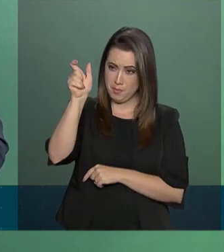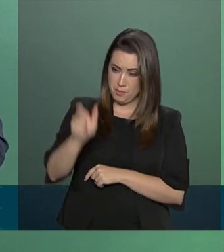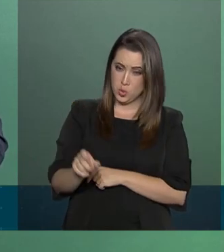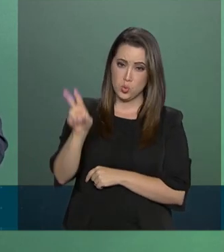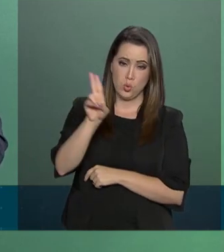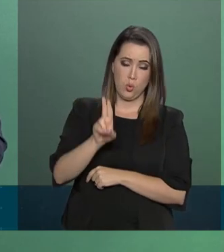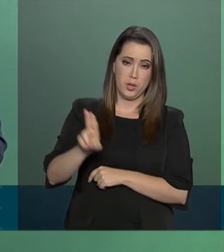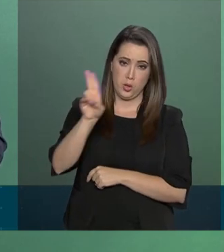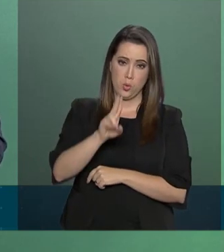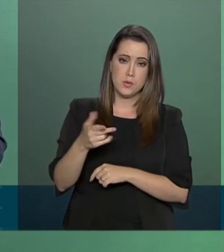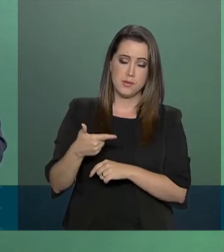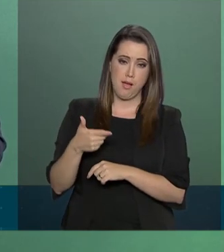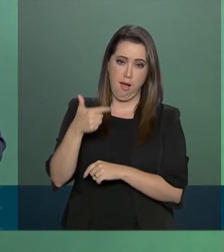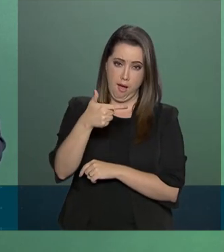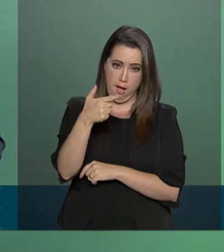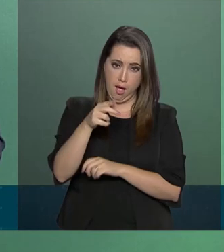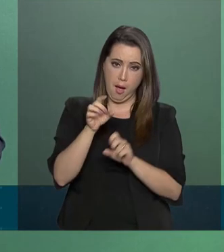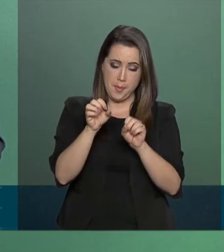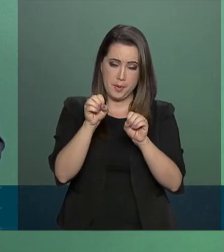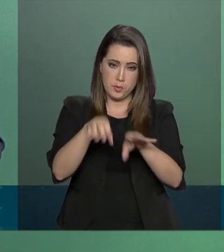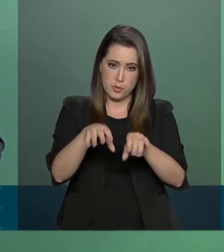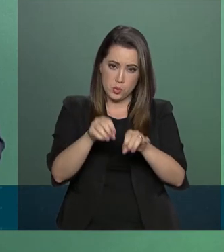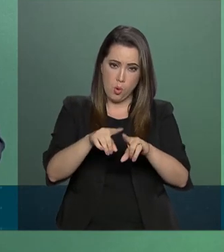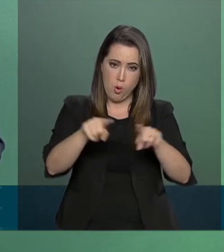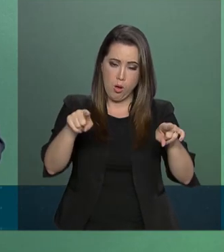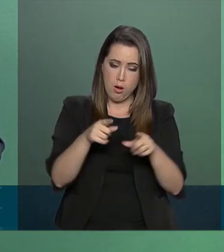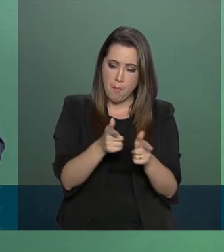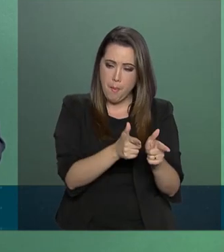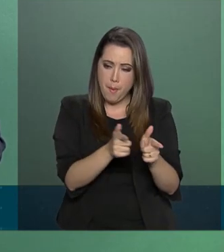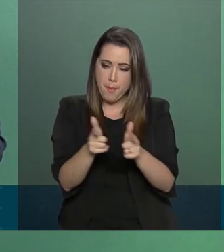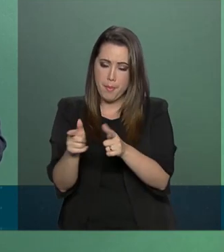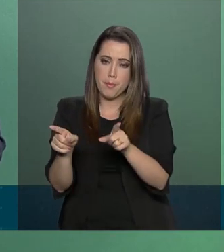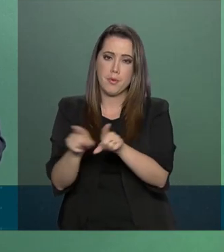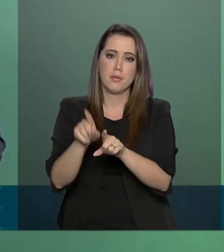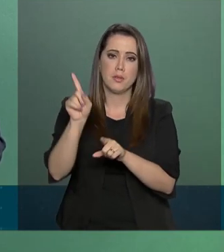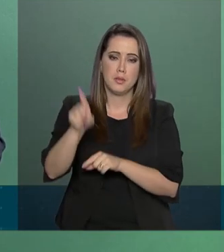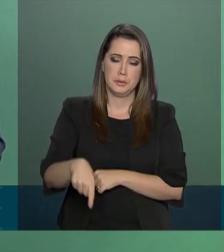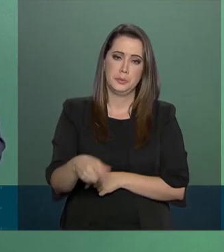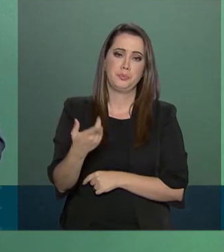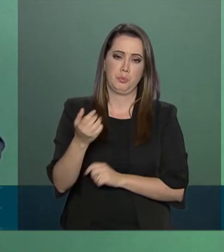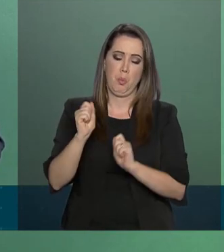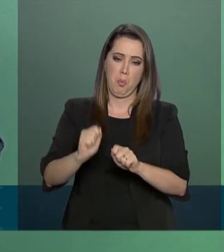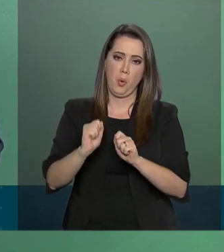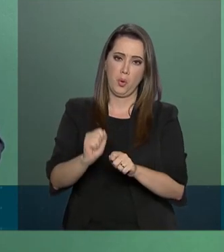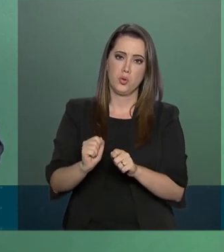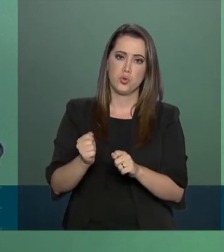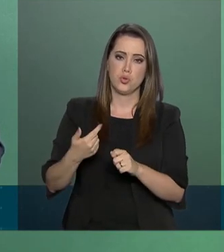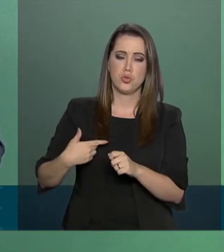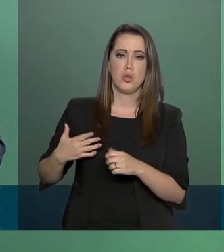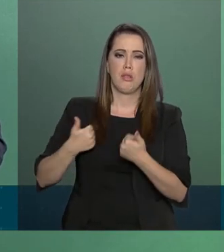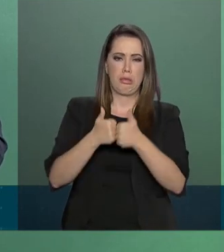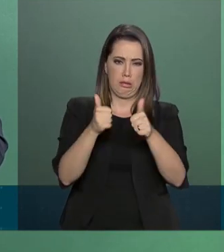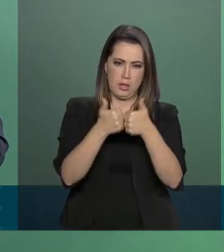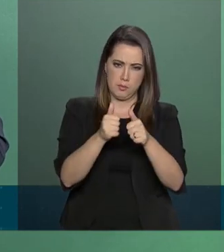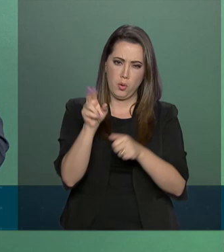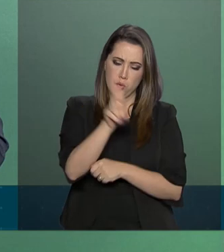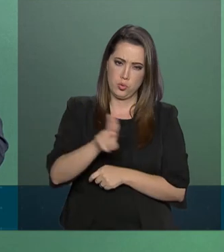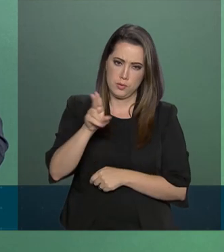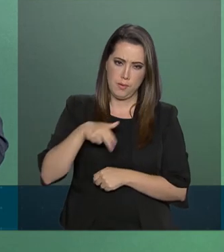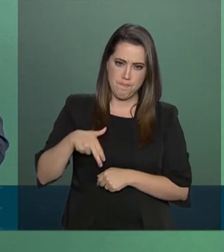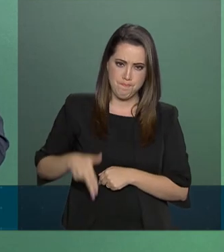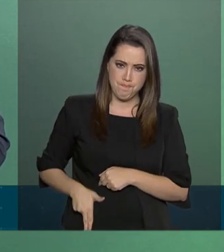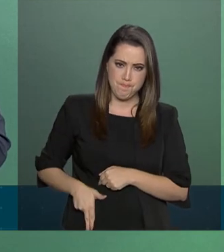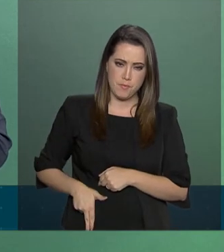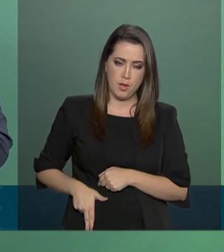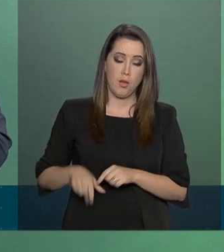Garantia do porte de arma às praças das forças armadas com estabilidade